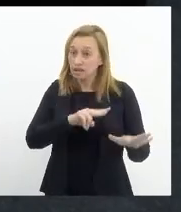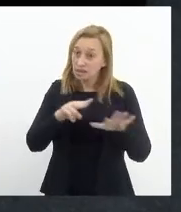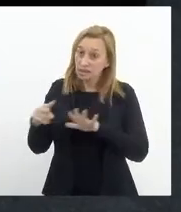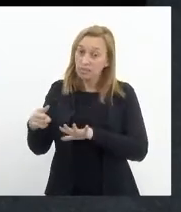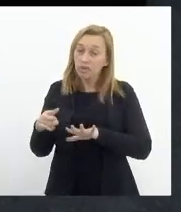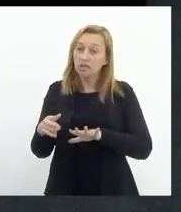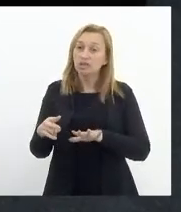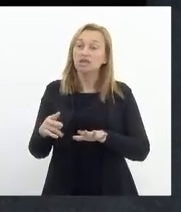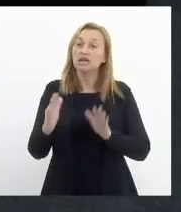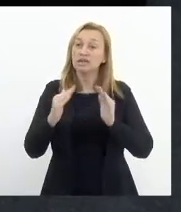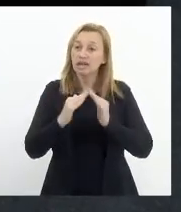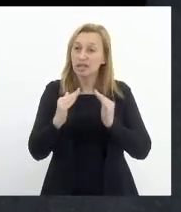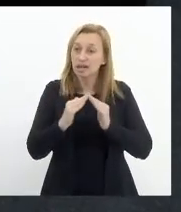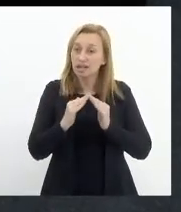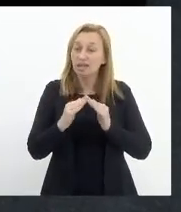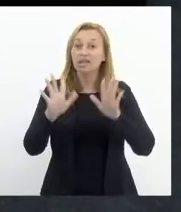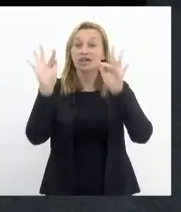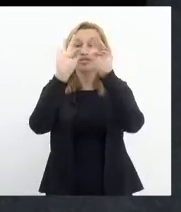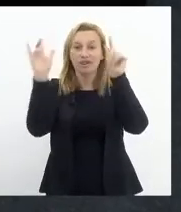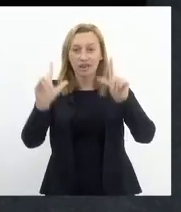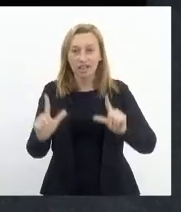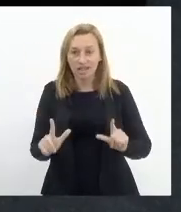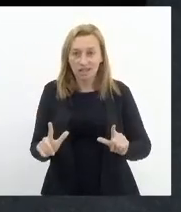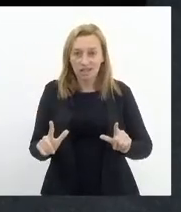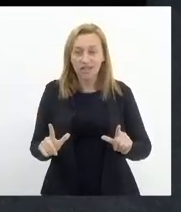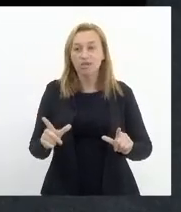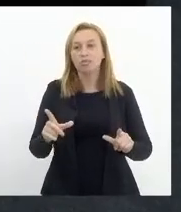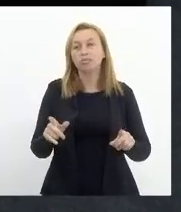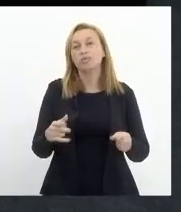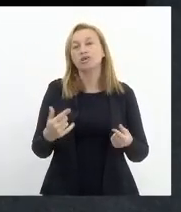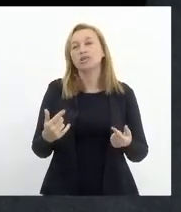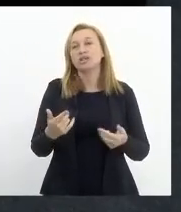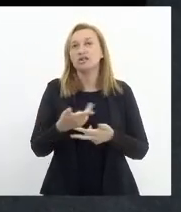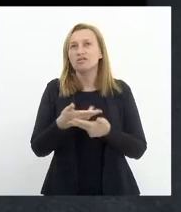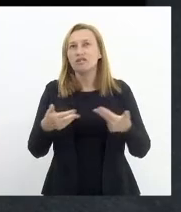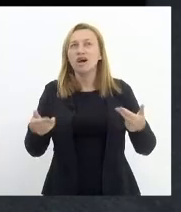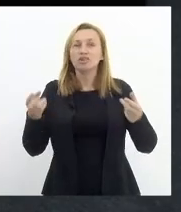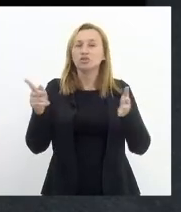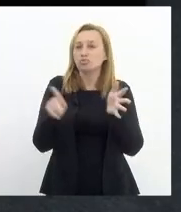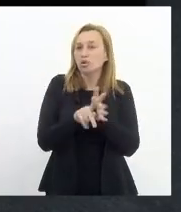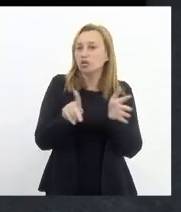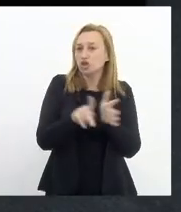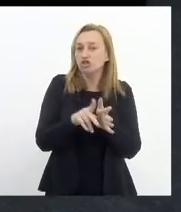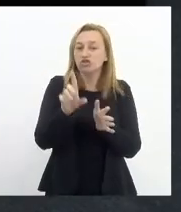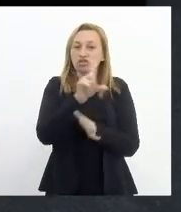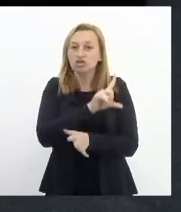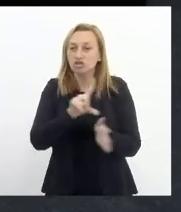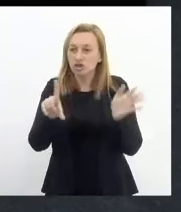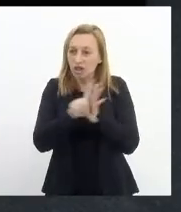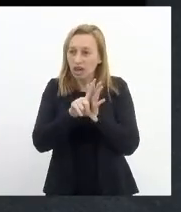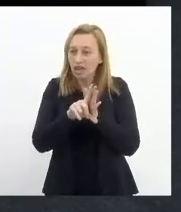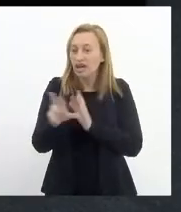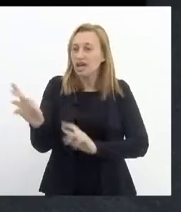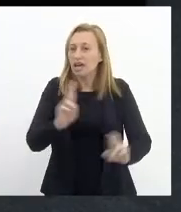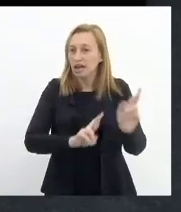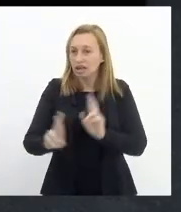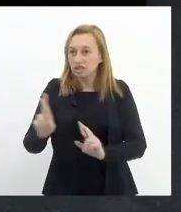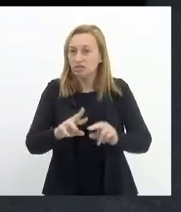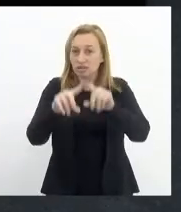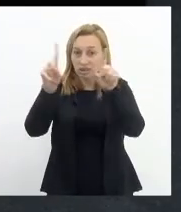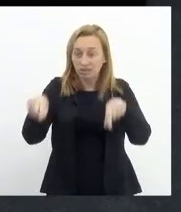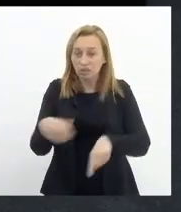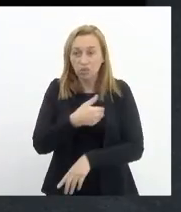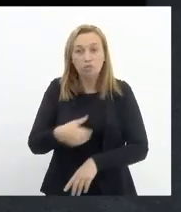que essa casa estava feliz porque a gente tinha tratado de vários projetos de lei relativos a servidores